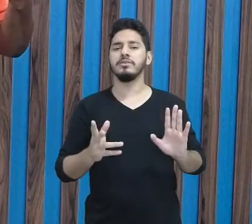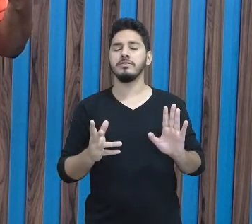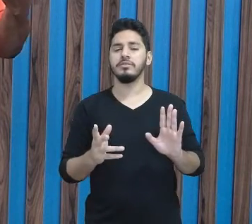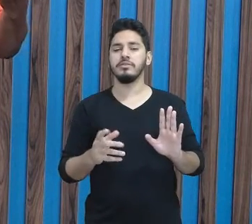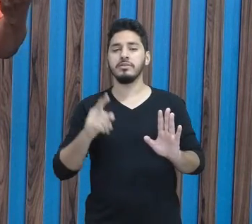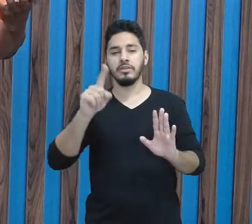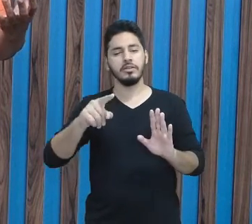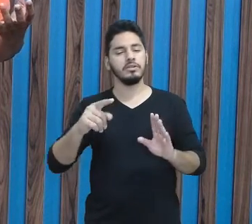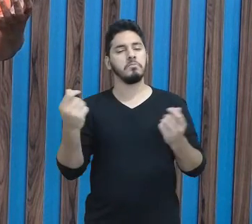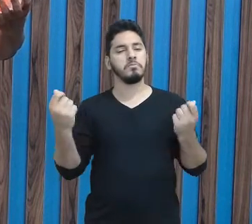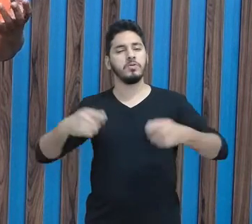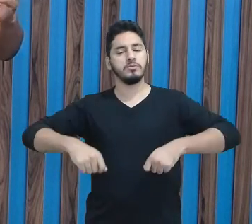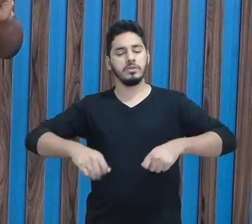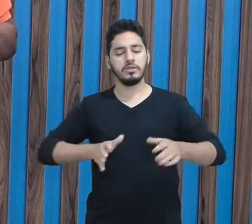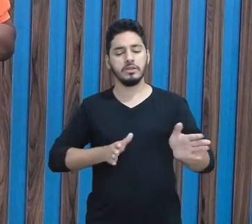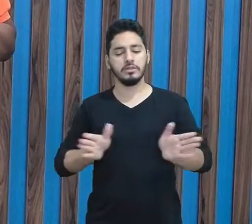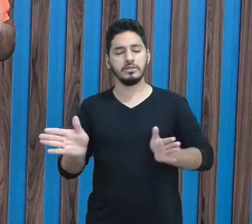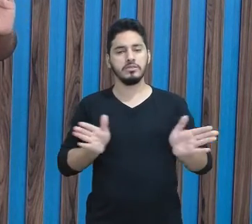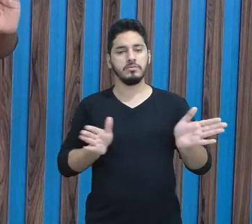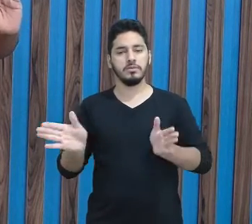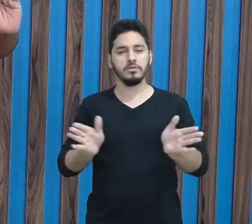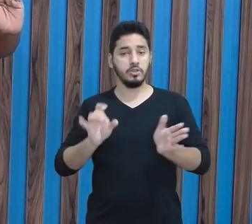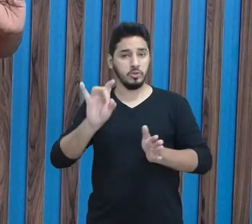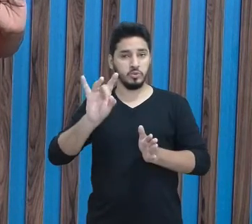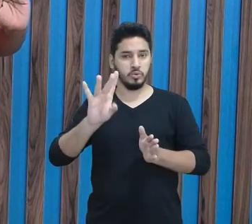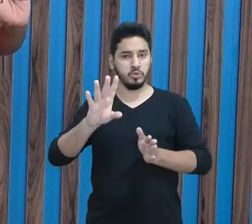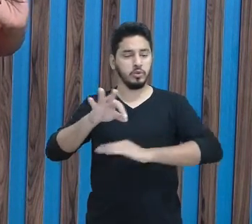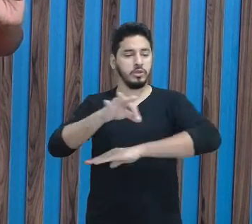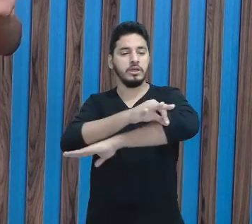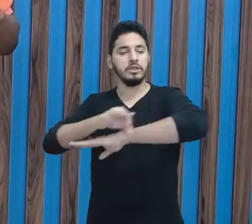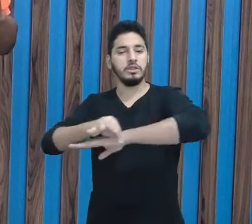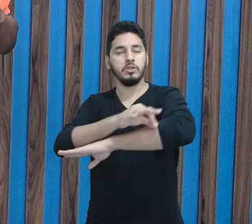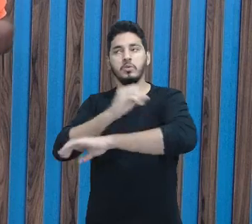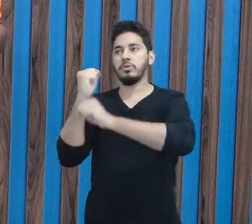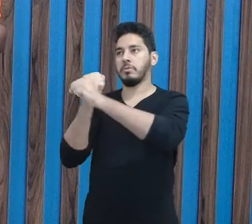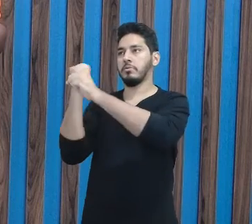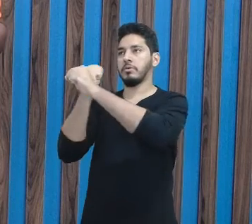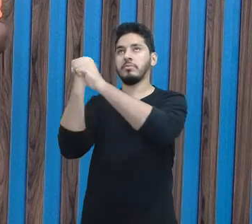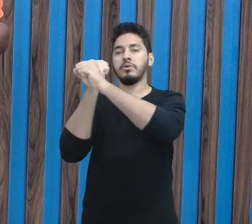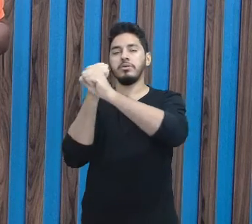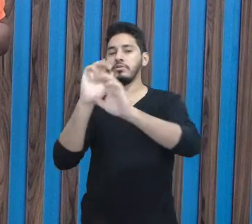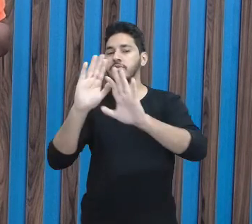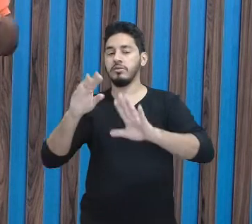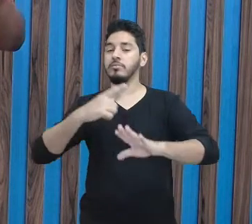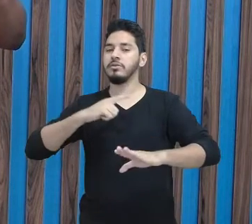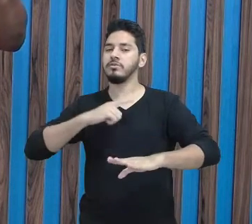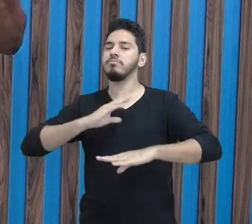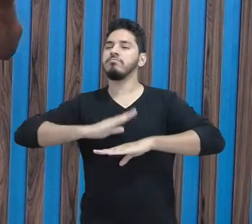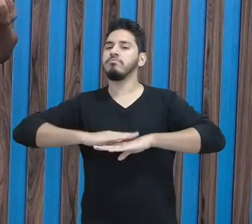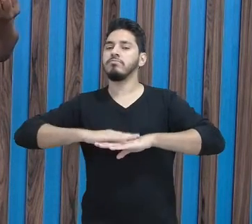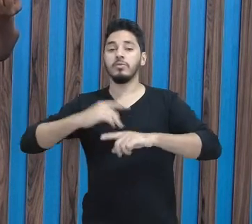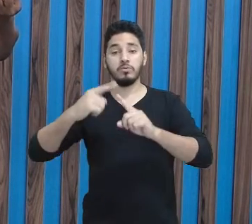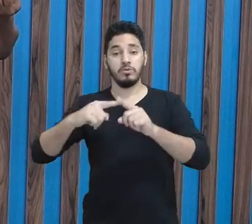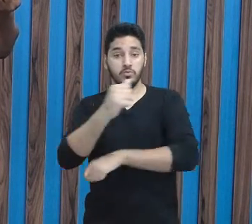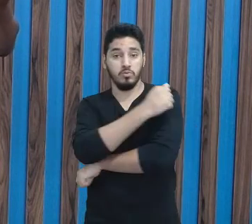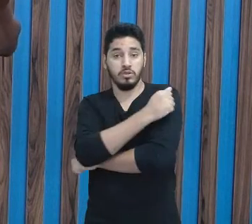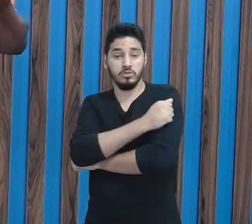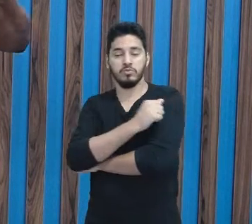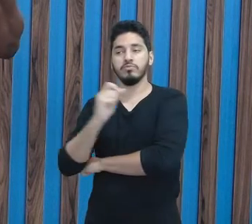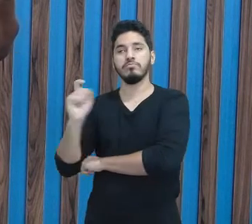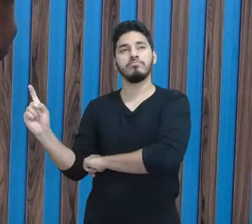acessibilidade, não só arquitetônica, mas atitudinal. Porque esse estudante, quando ele chega,